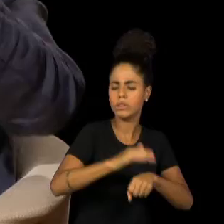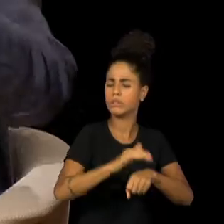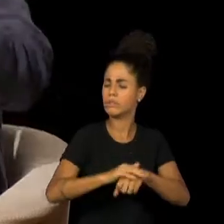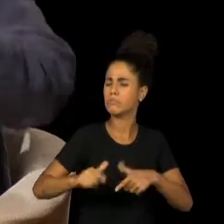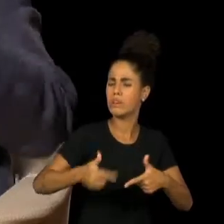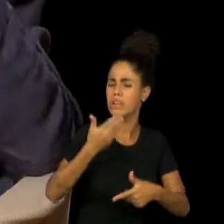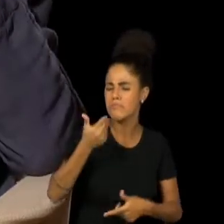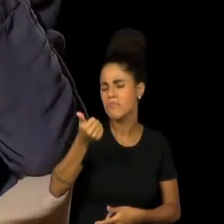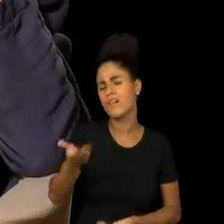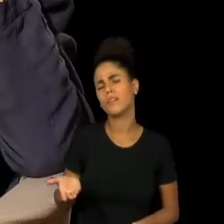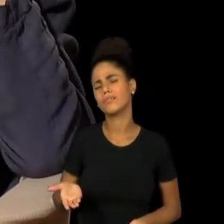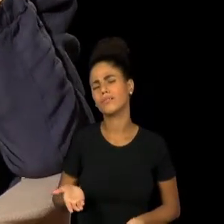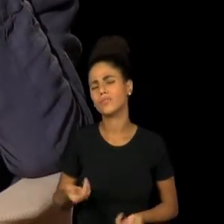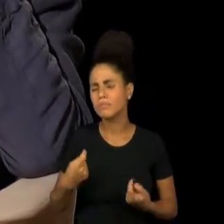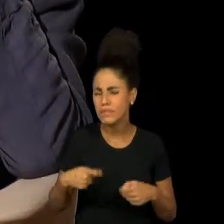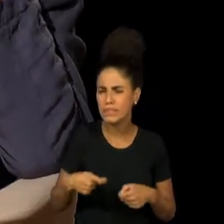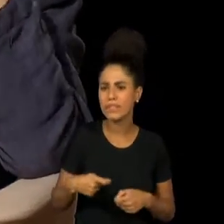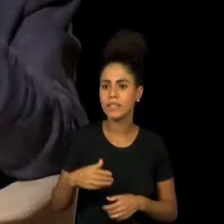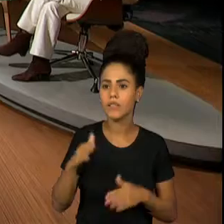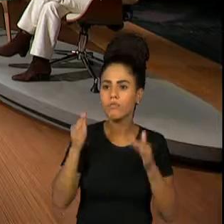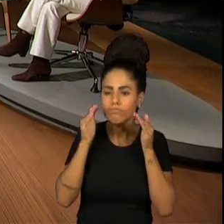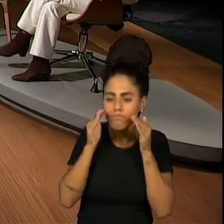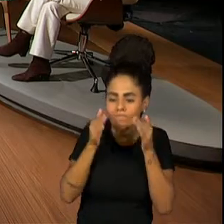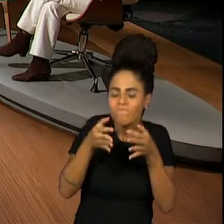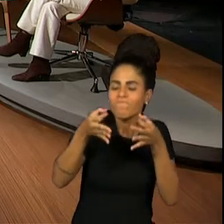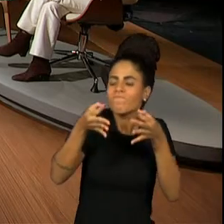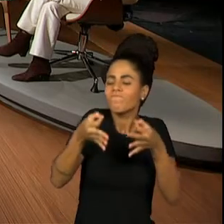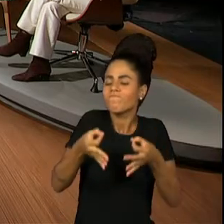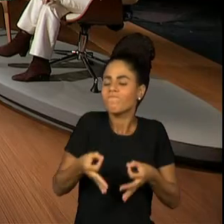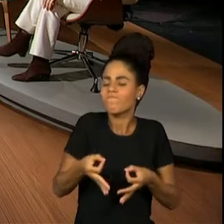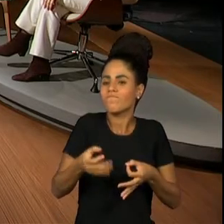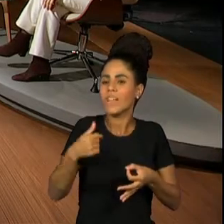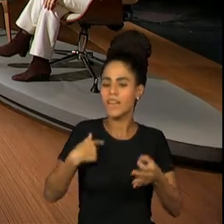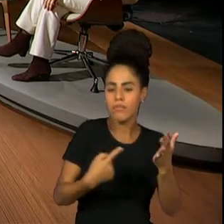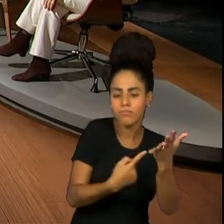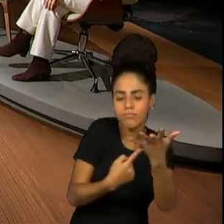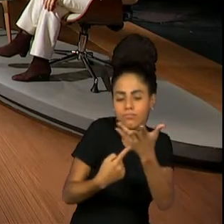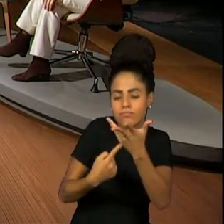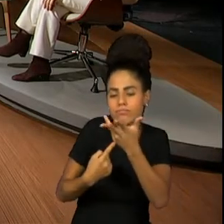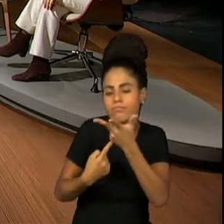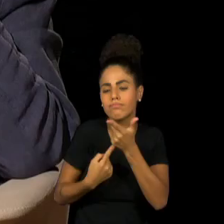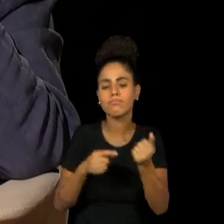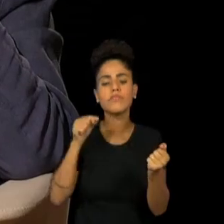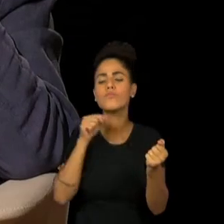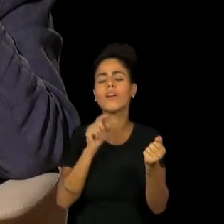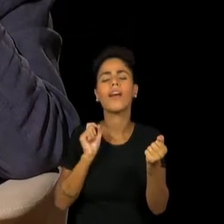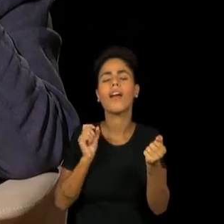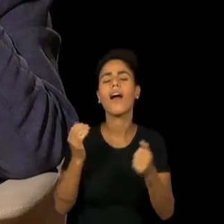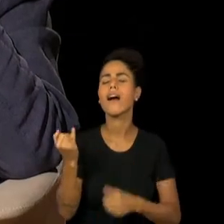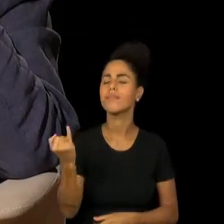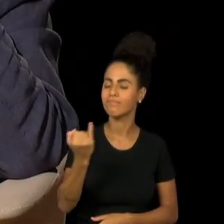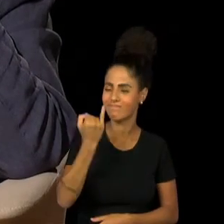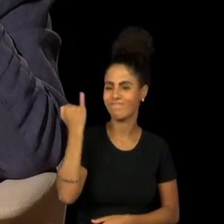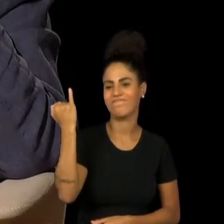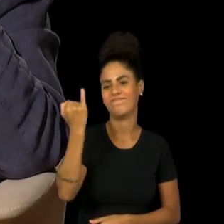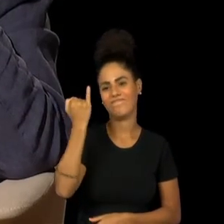eu sou muito voltada para outro, para um lugar que eu acho que a arte é muito importante. Então,